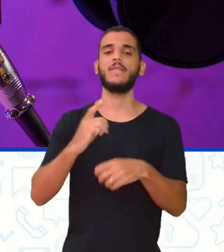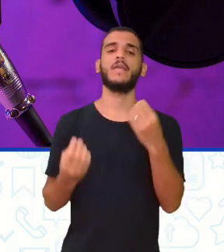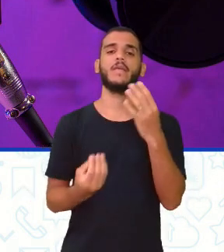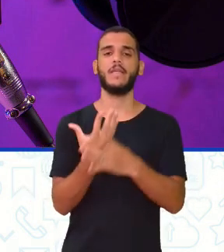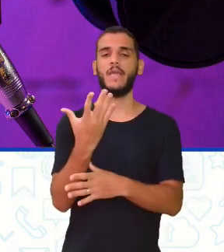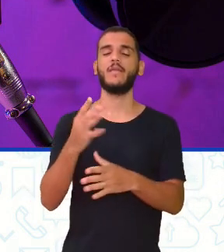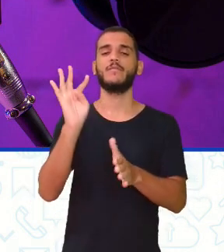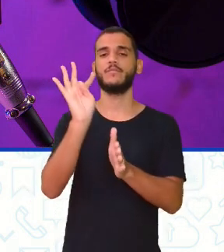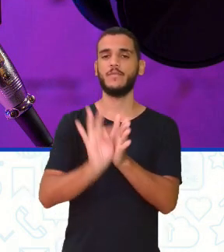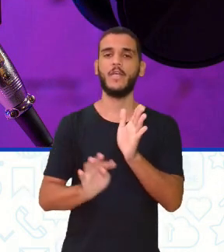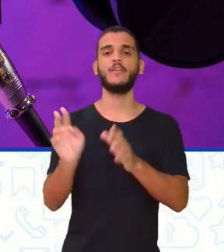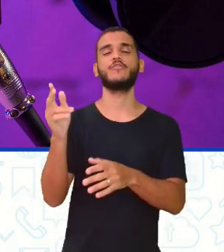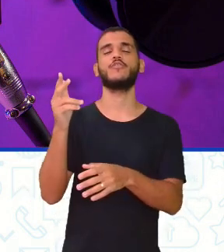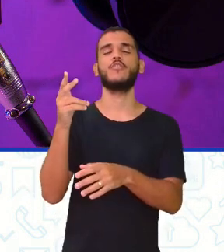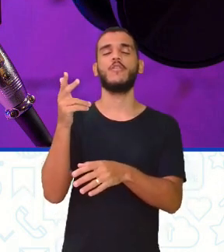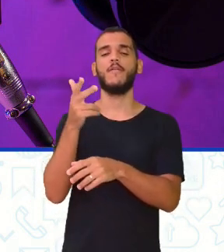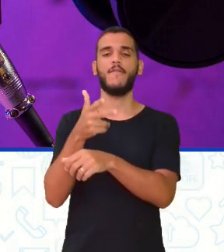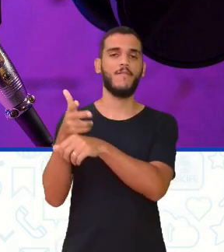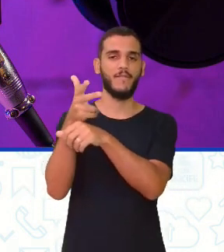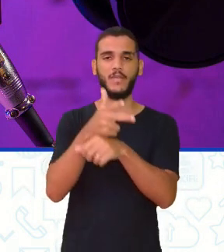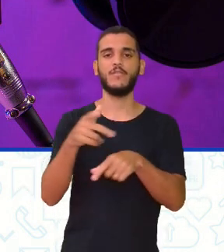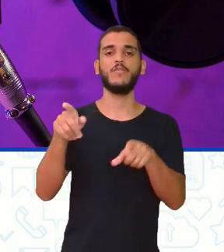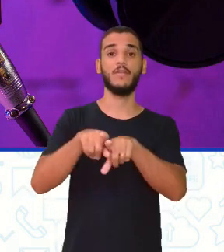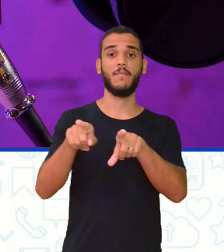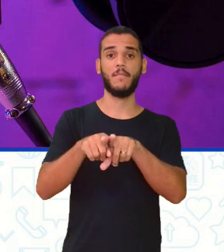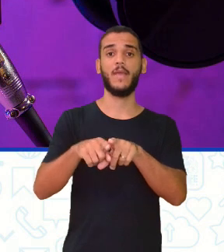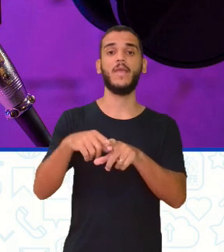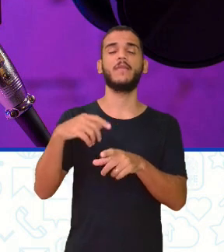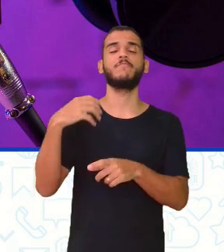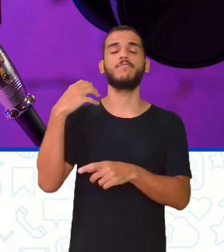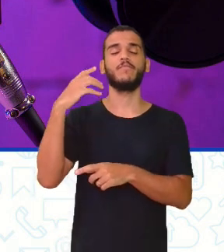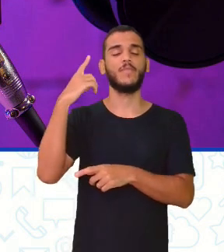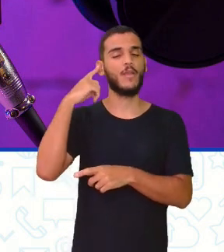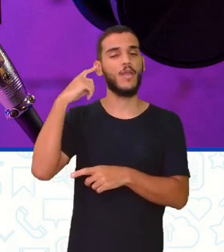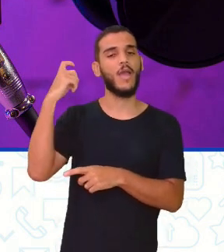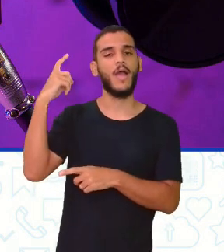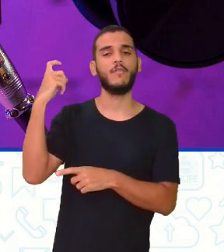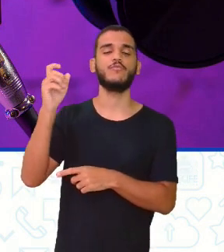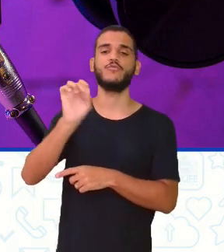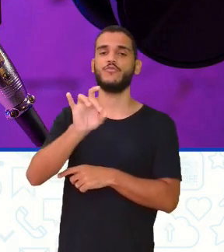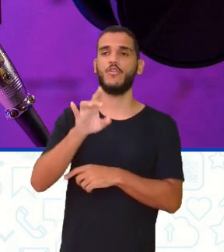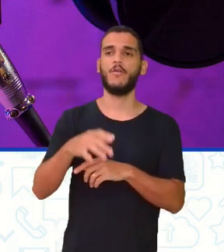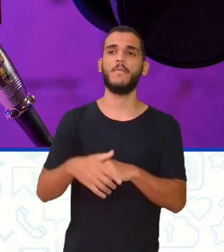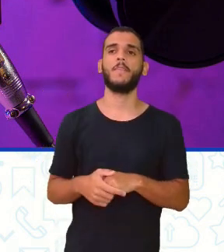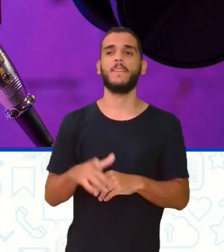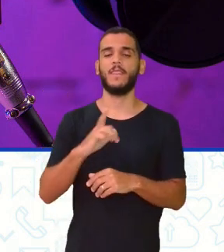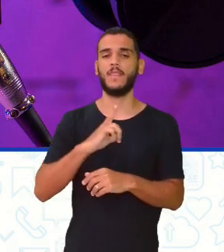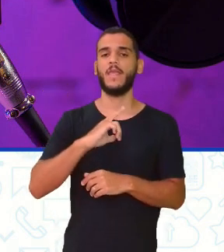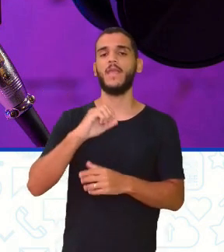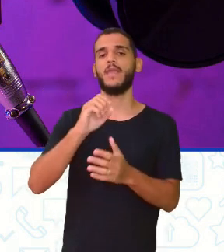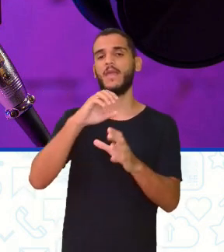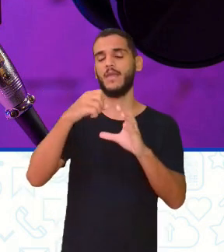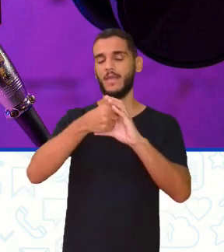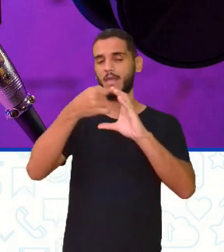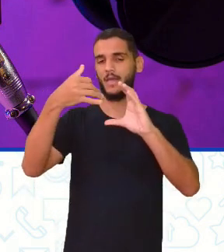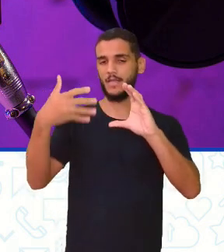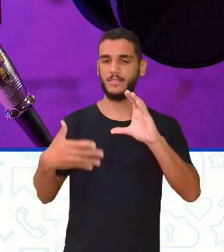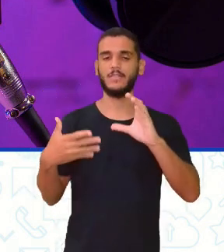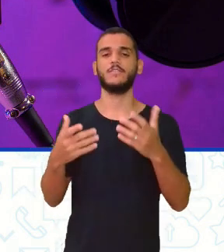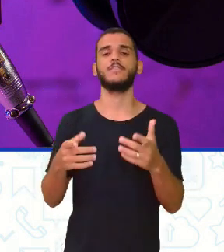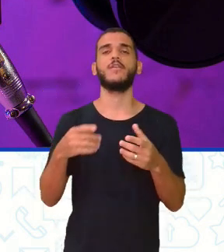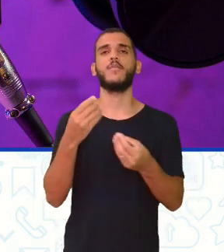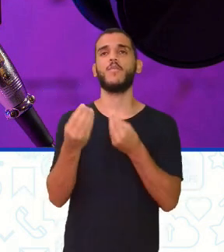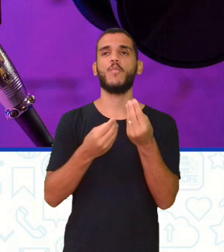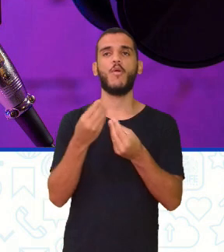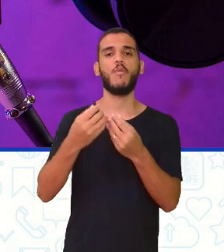e áudios, sendo, no entanto, predominante a postagens de áudios. A gente já viu que ela segue algumas características dos programas de